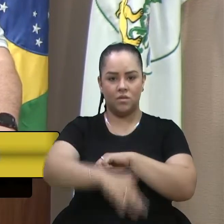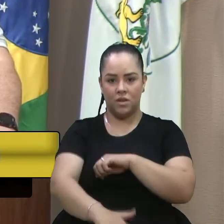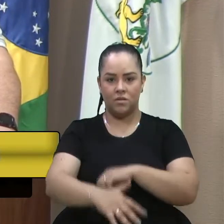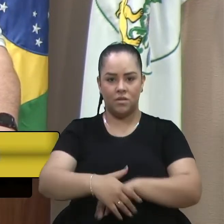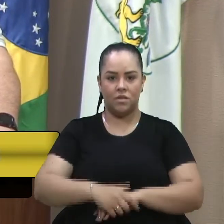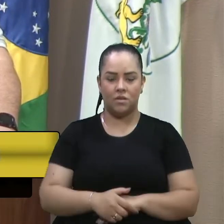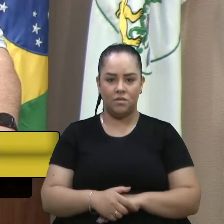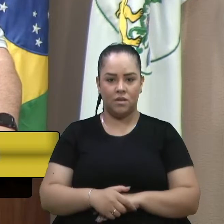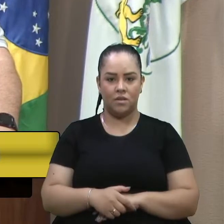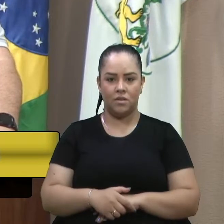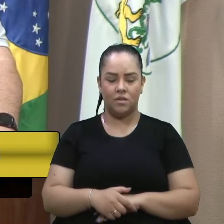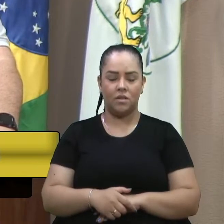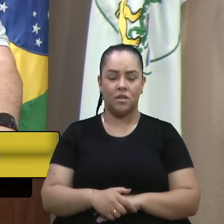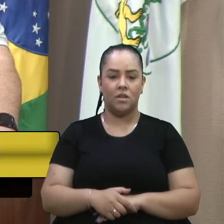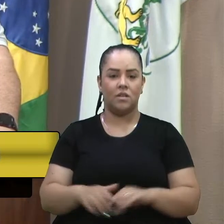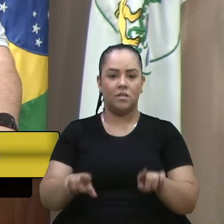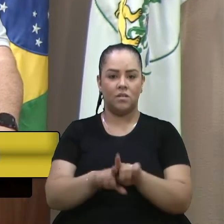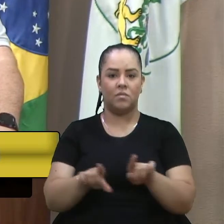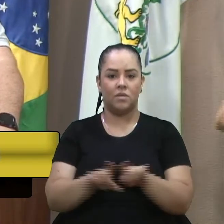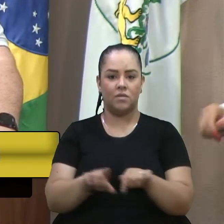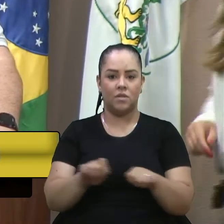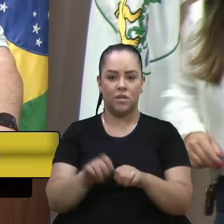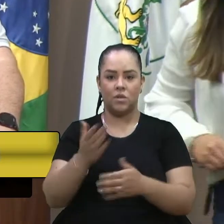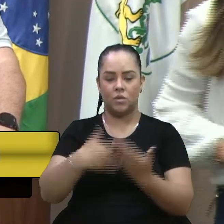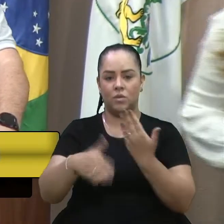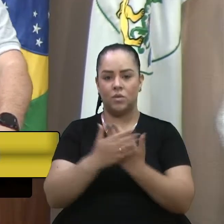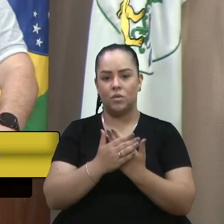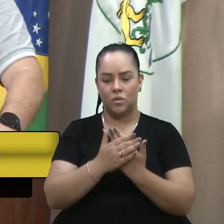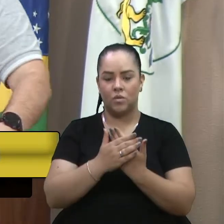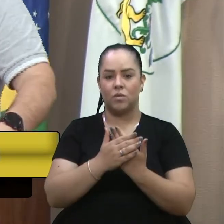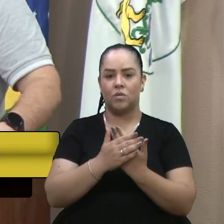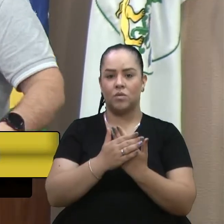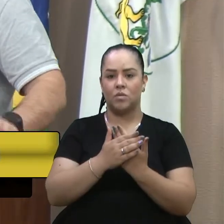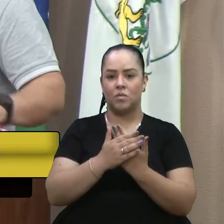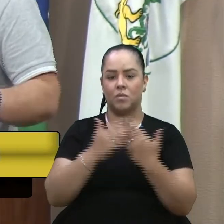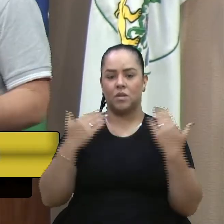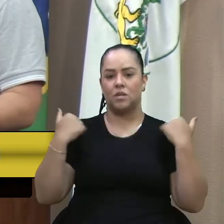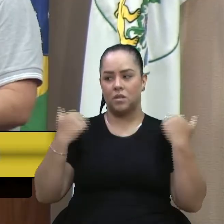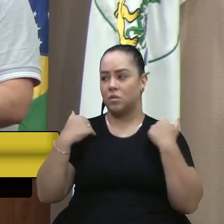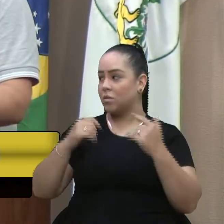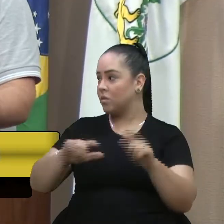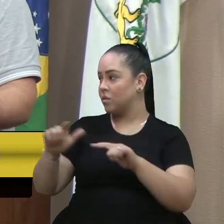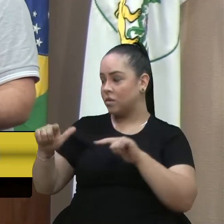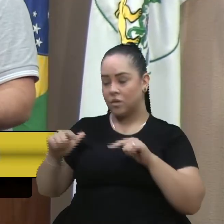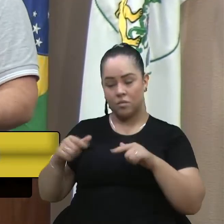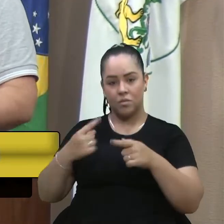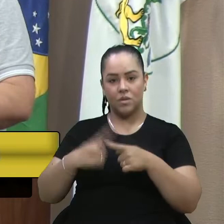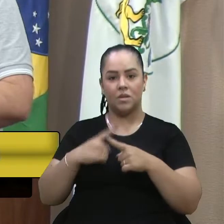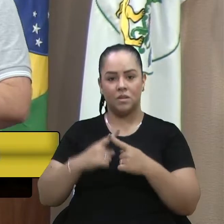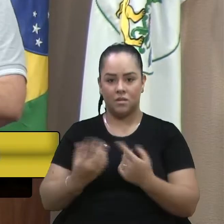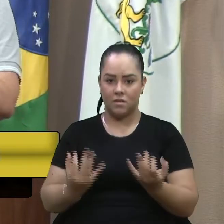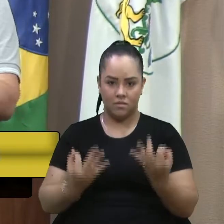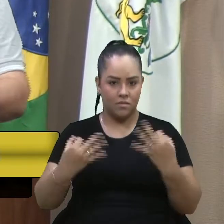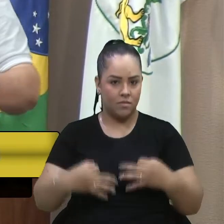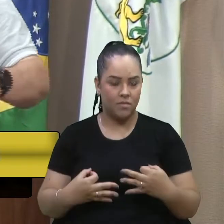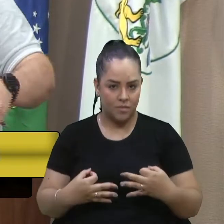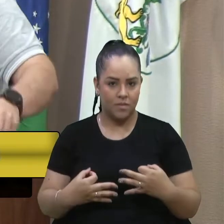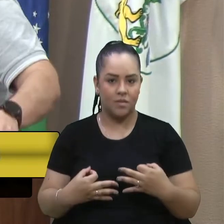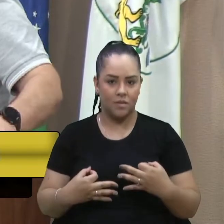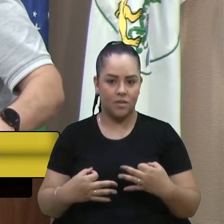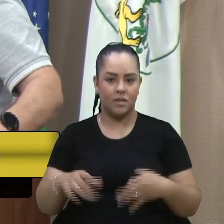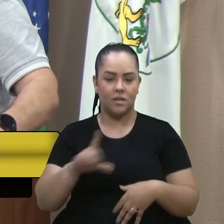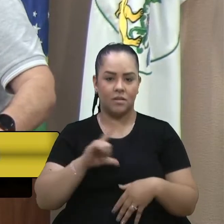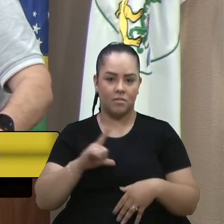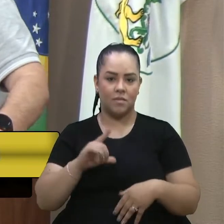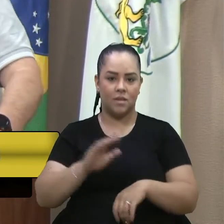Novo Hamburgo então fizeram um tour maior ainda por outras outras paraças esportivas o que obviamente rende para essas cidades